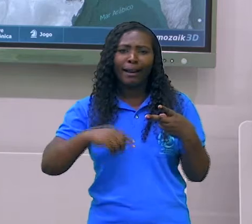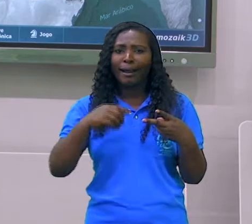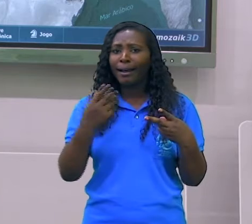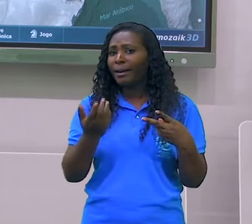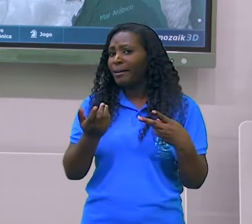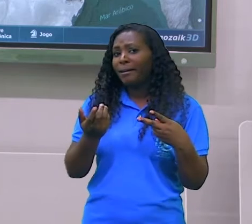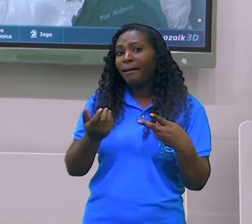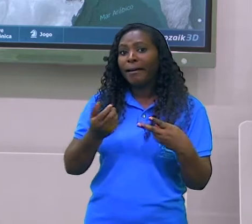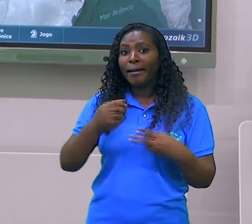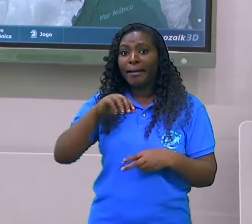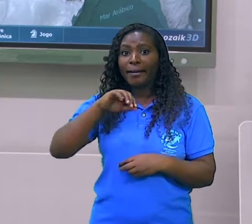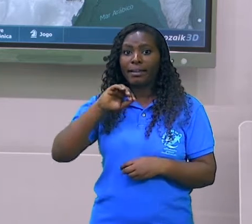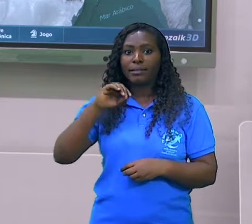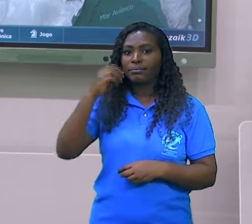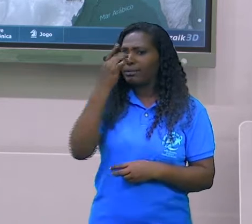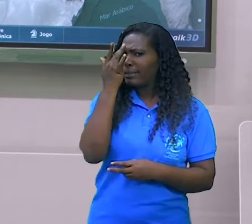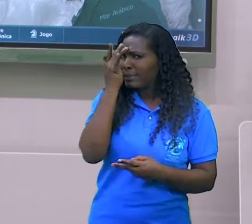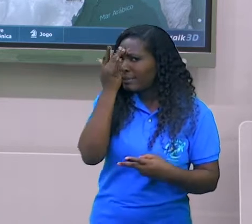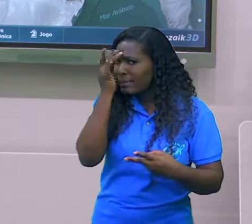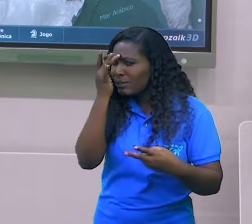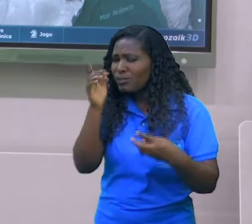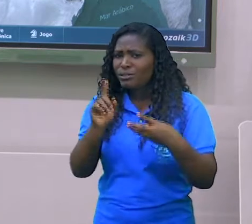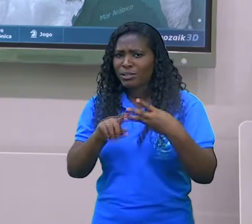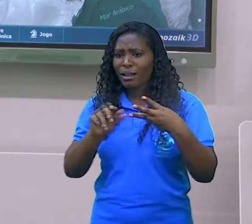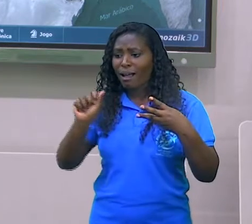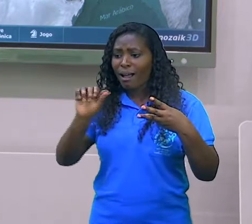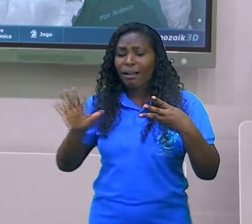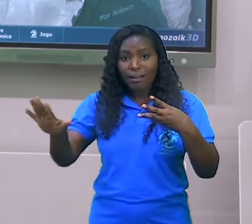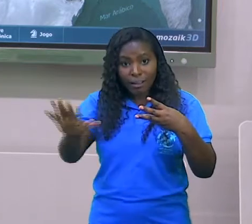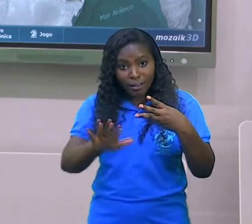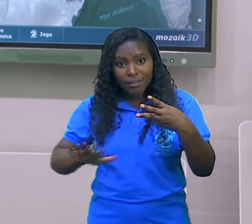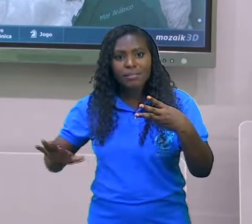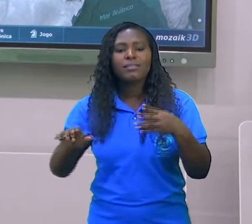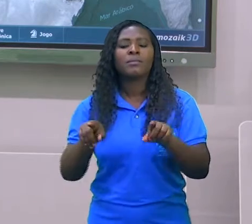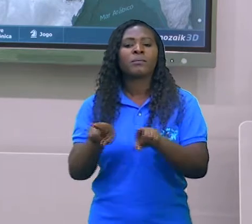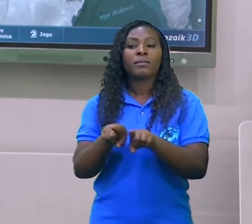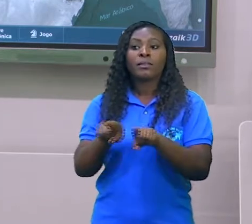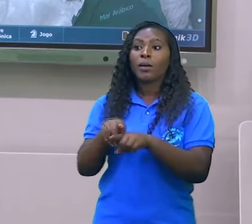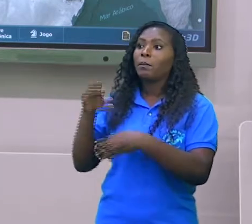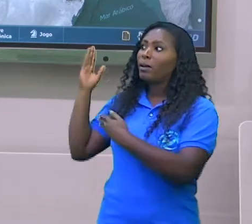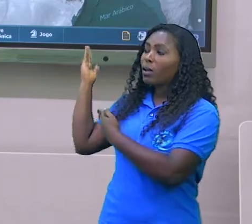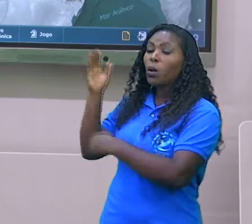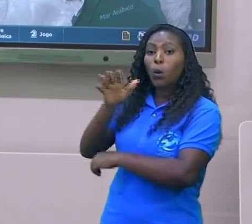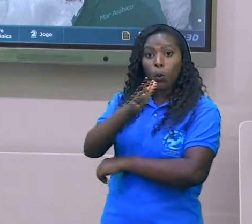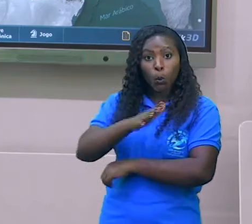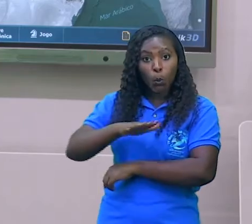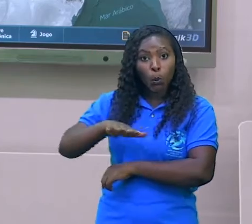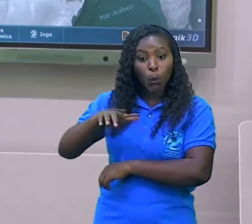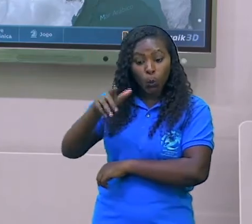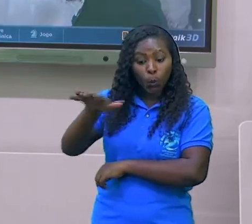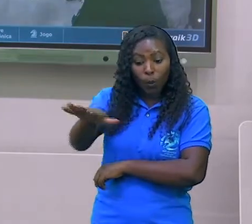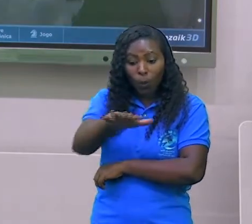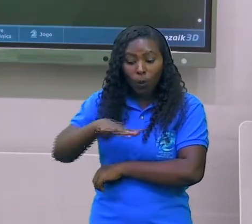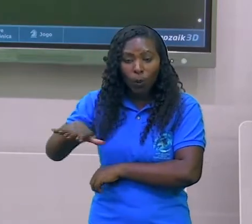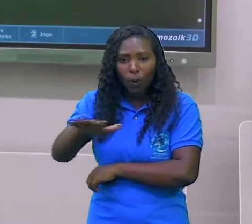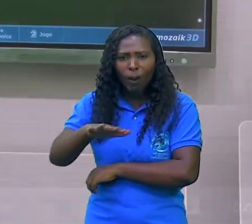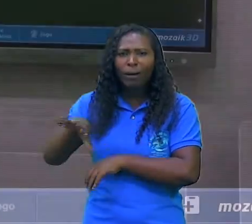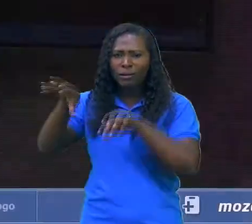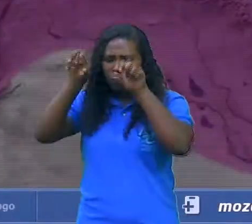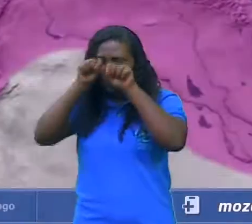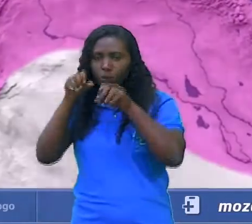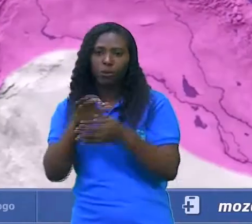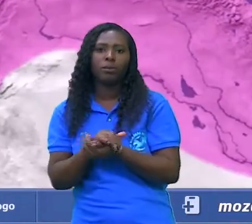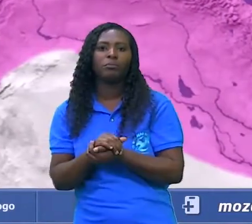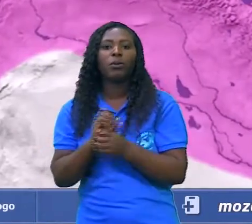soberania de Alexandre, que é essa parte mais escura do nosso mapa. E nós temos as campanhas